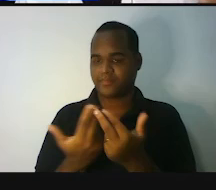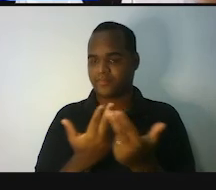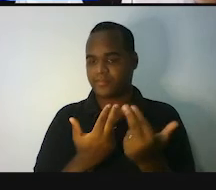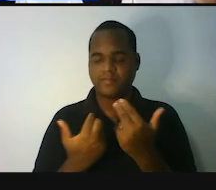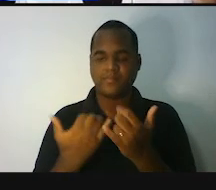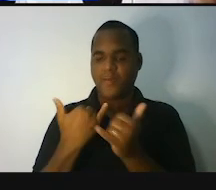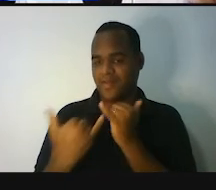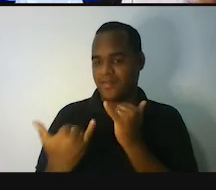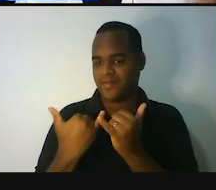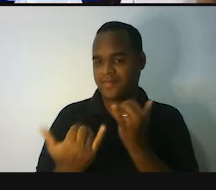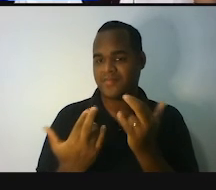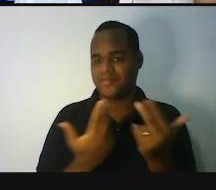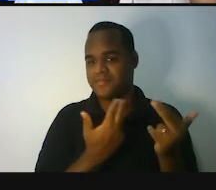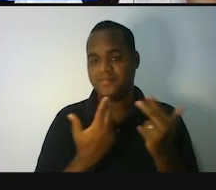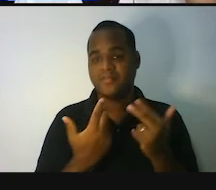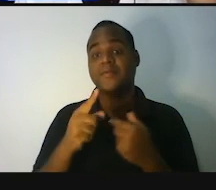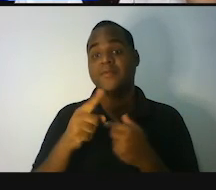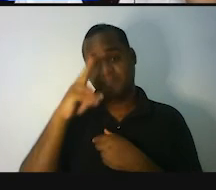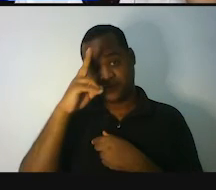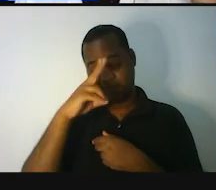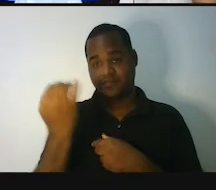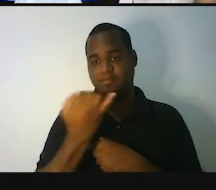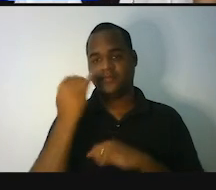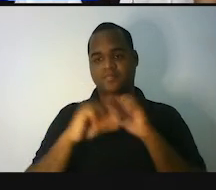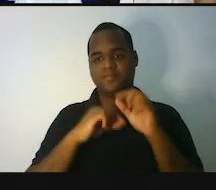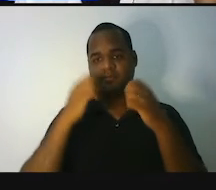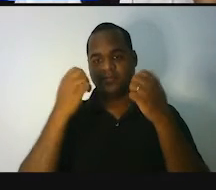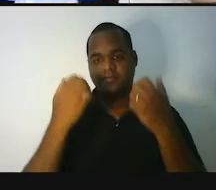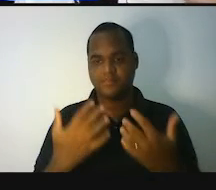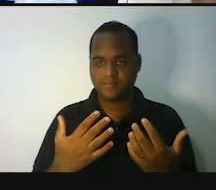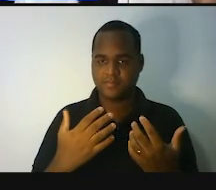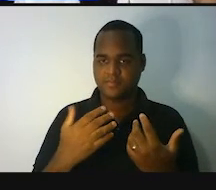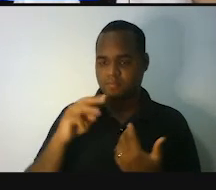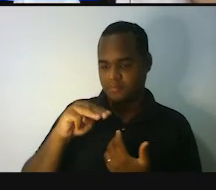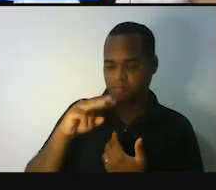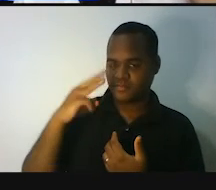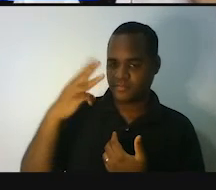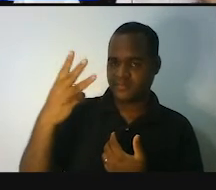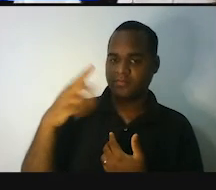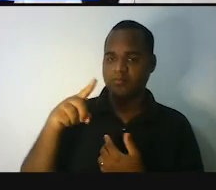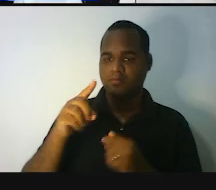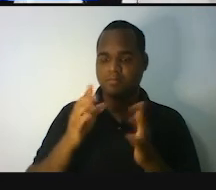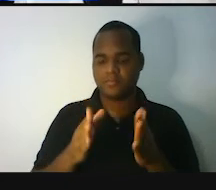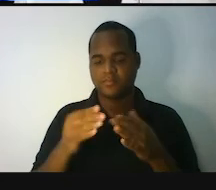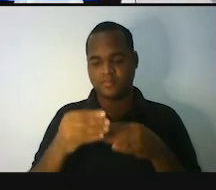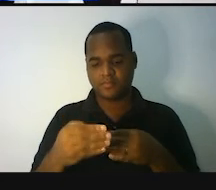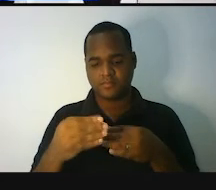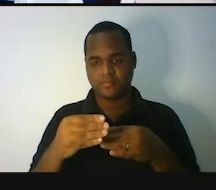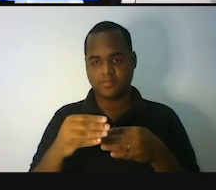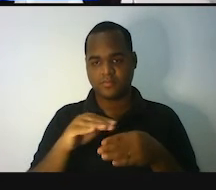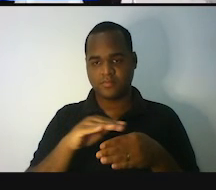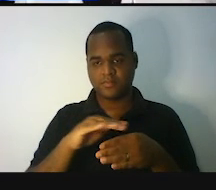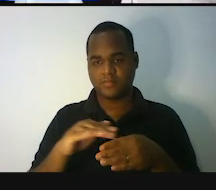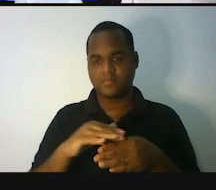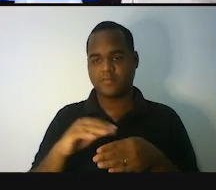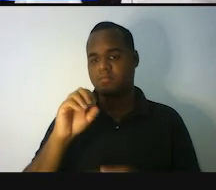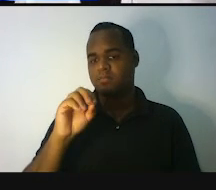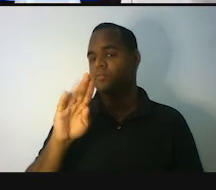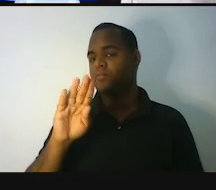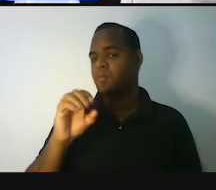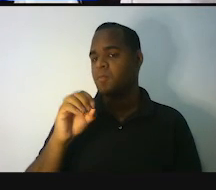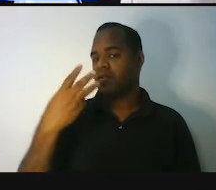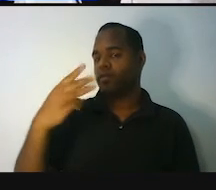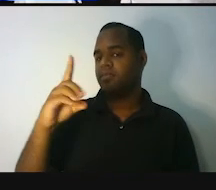coisas iguais, tá bom? E aí você vai lembrar por que que é metro cúbico, porque lembra do cubo. O cubo tem três